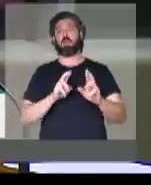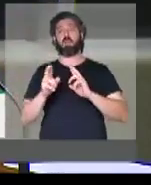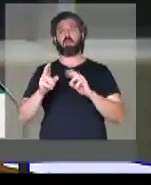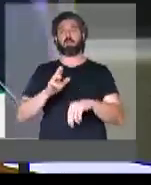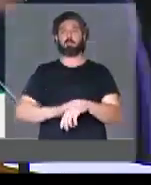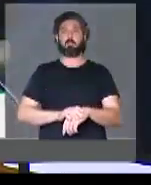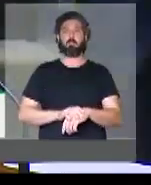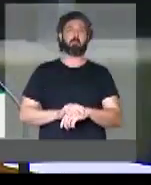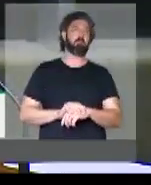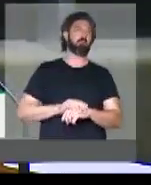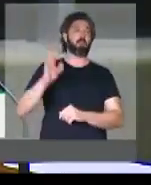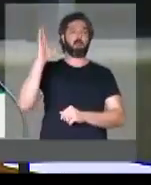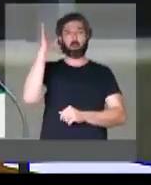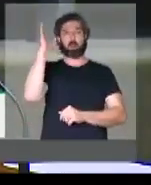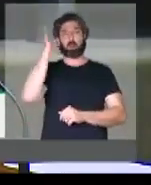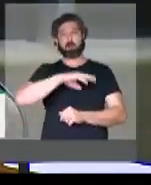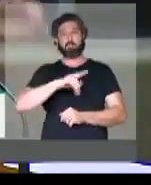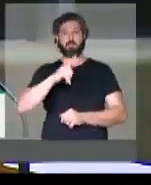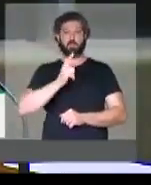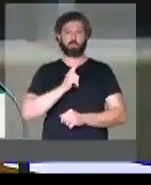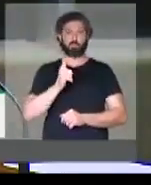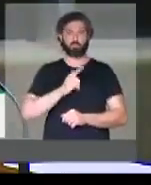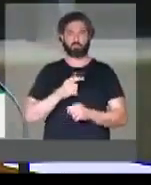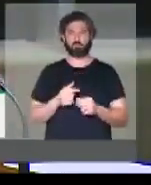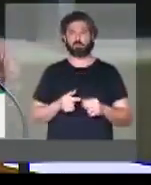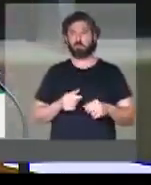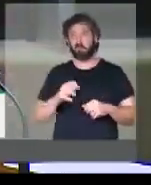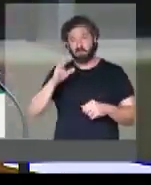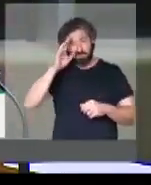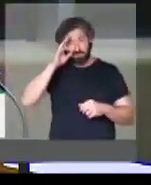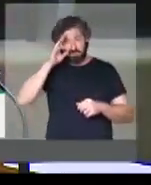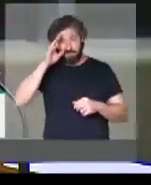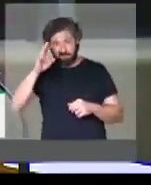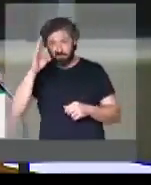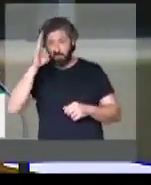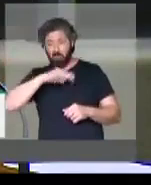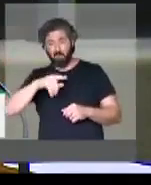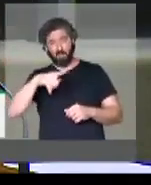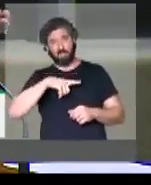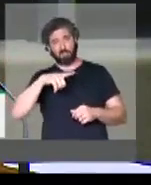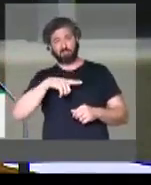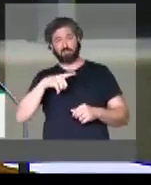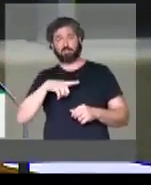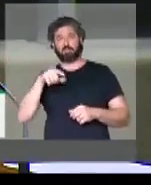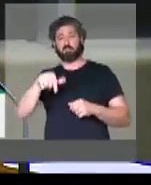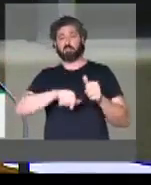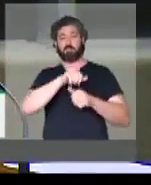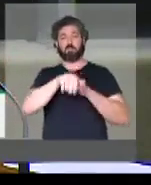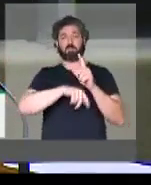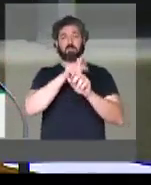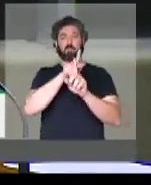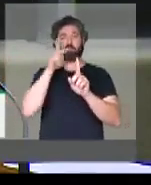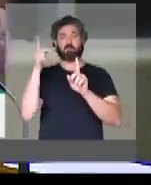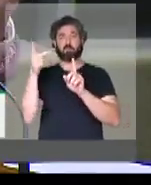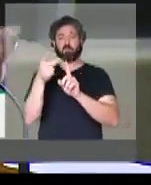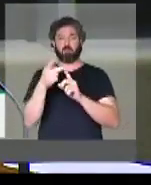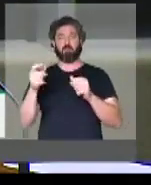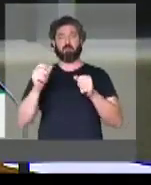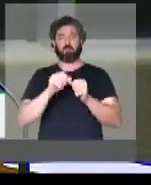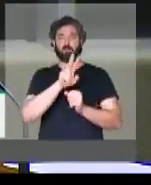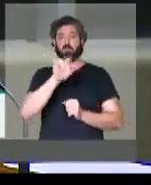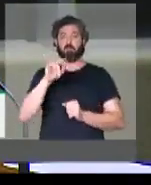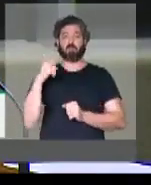relações mais perversas, uma das maiores maldades que essa reforma da Previdência